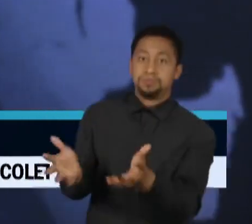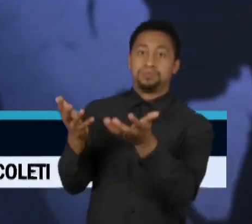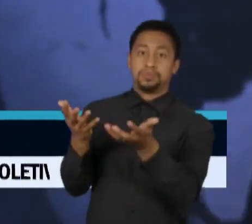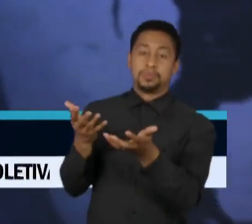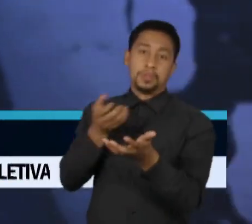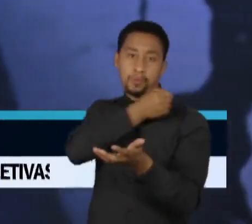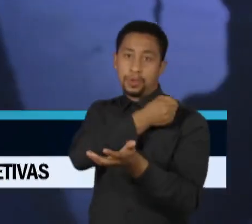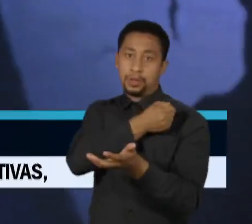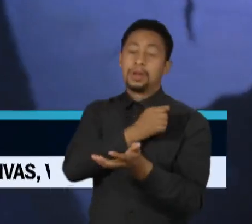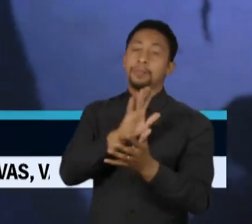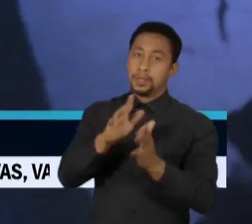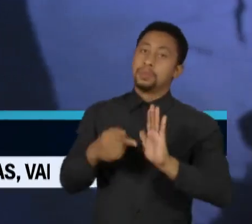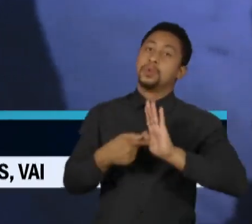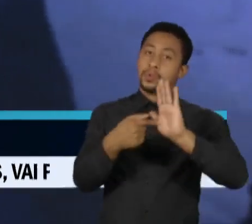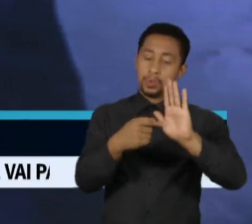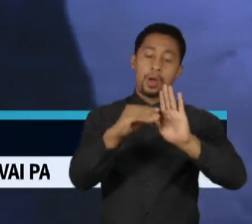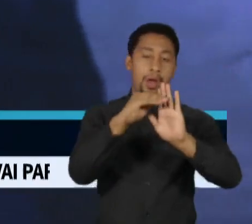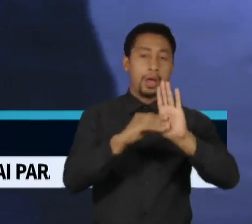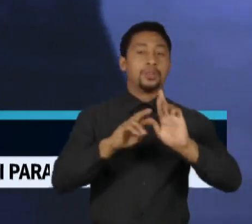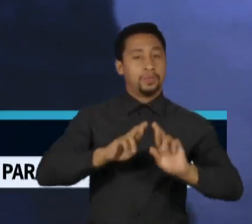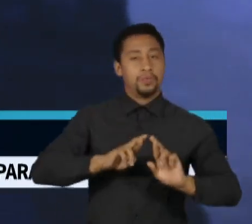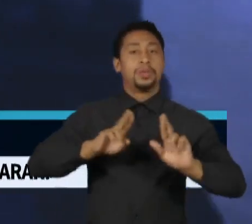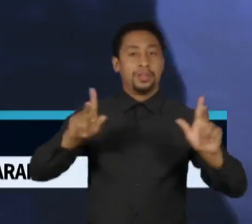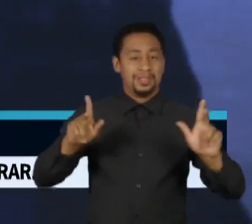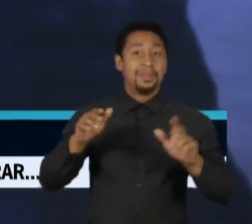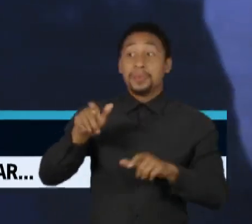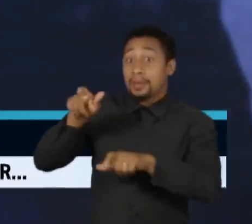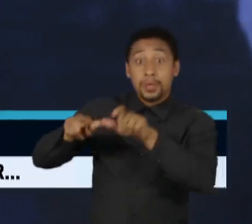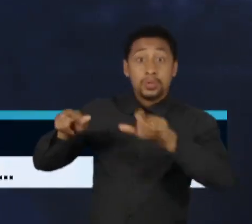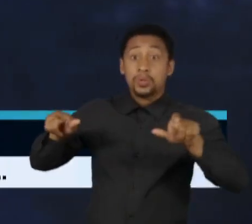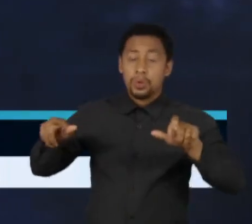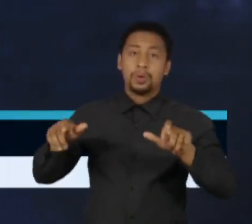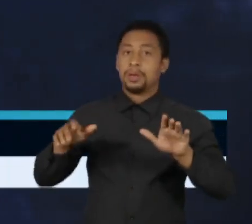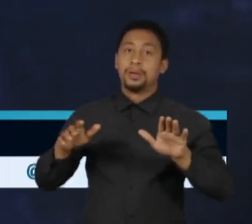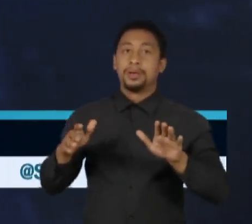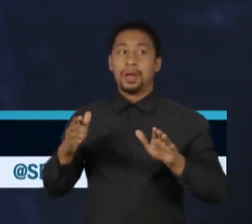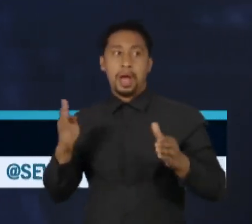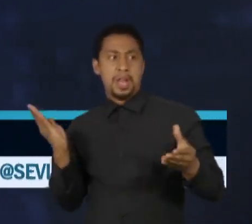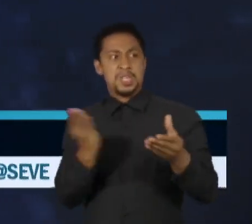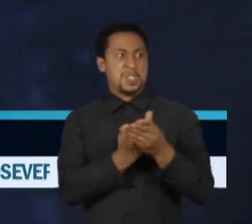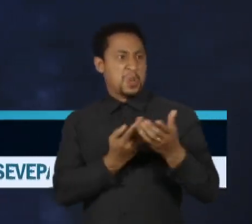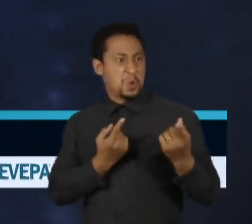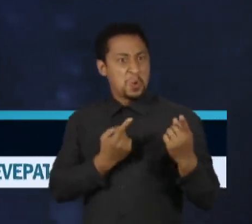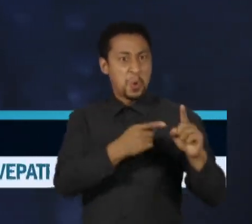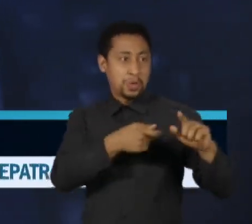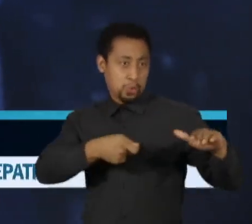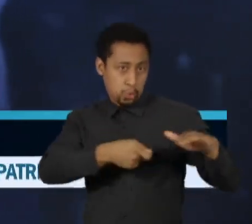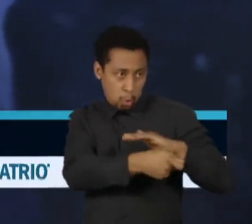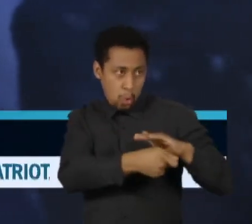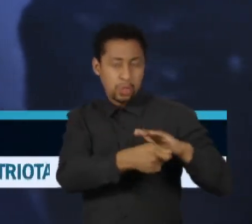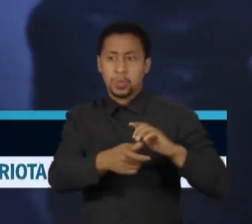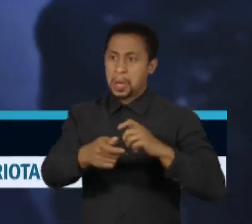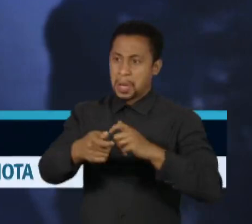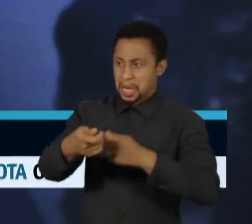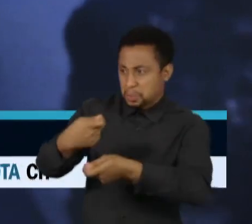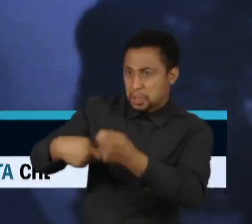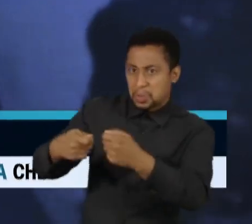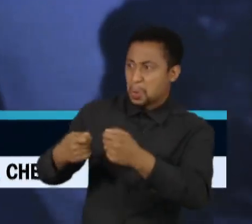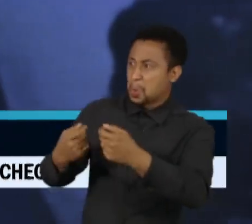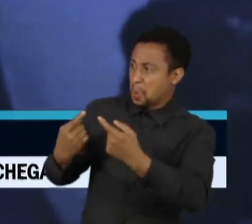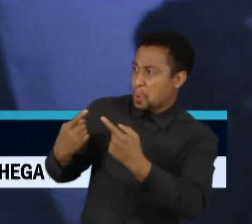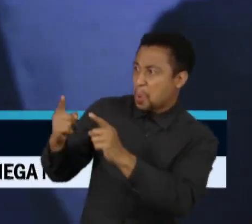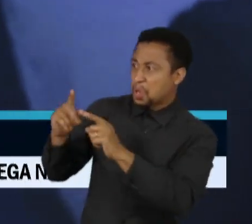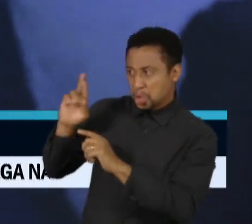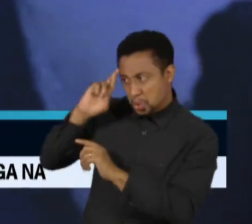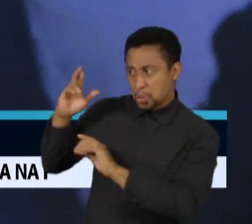condições diferenciadas para quem se comprometer a não entrar na justiça contra acionistas, empresa e administradores. O caso